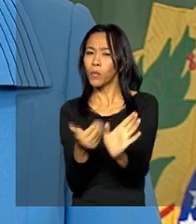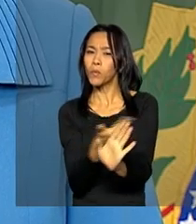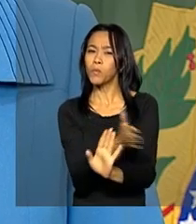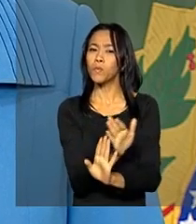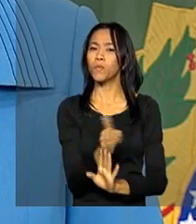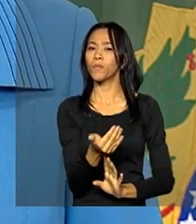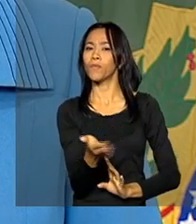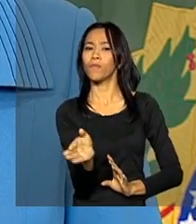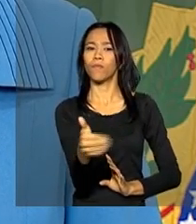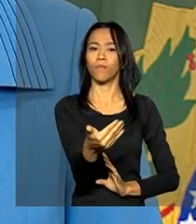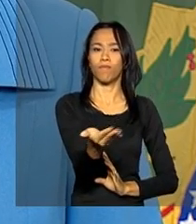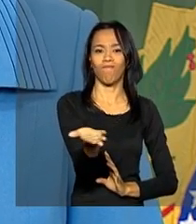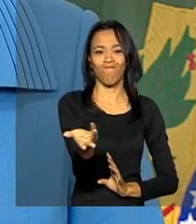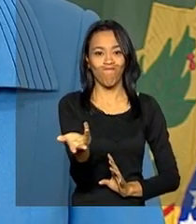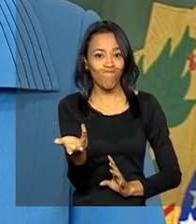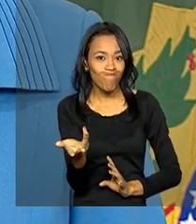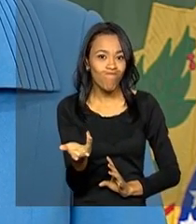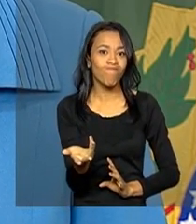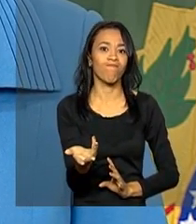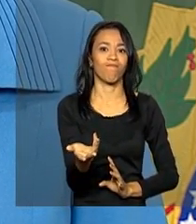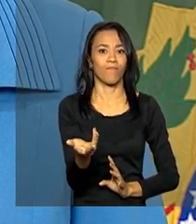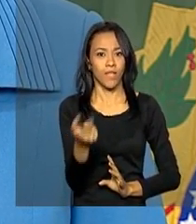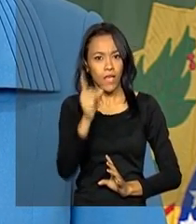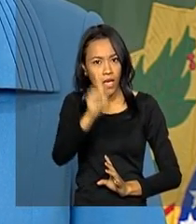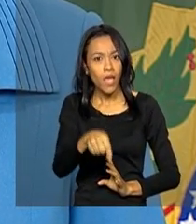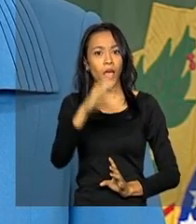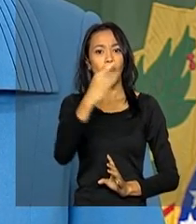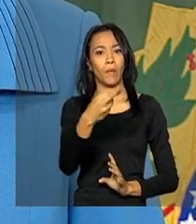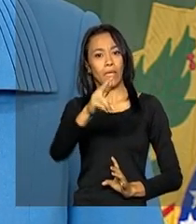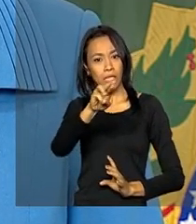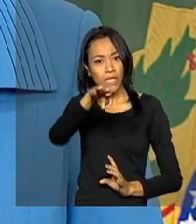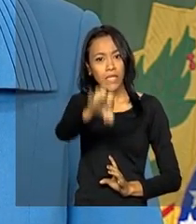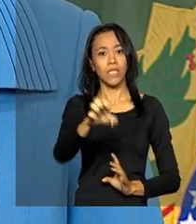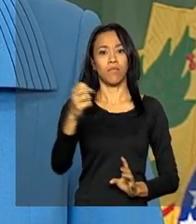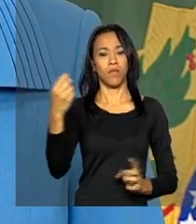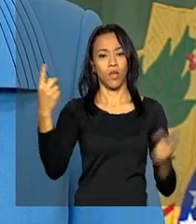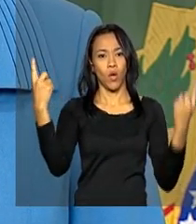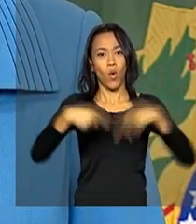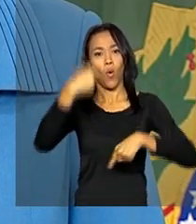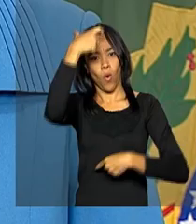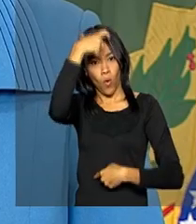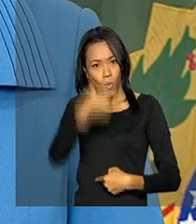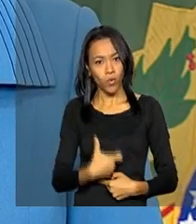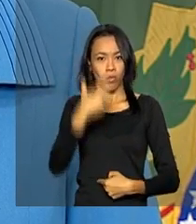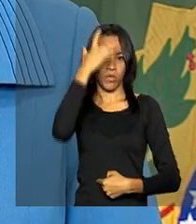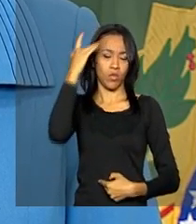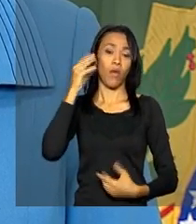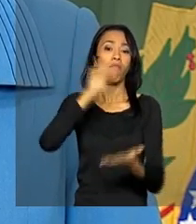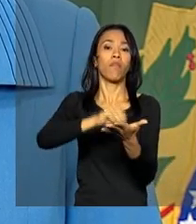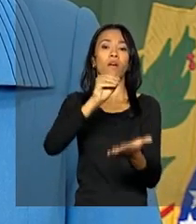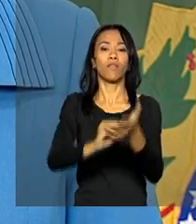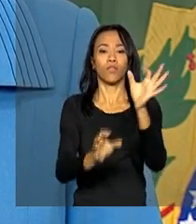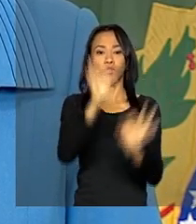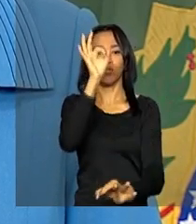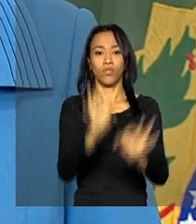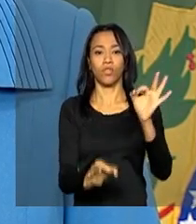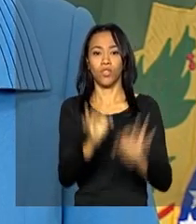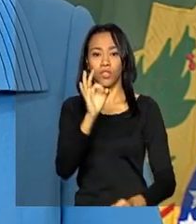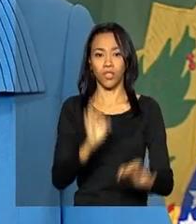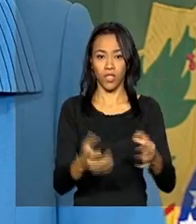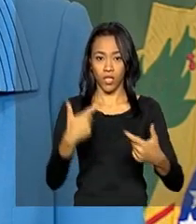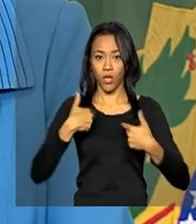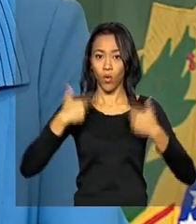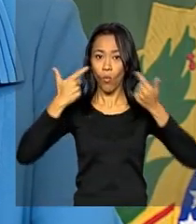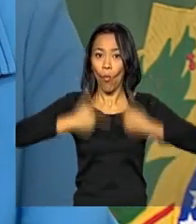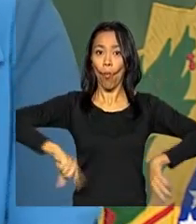talvez, o mais abominável crime contra uma pessoa, que é a injustiça. É condenar inocentes.